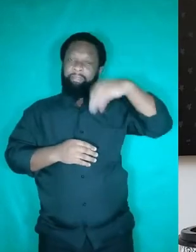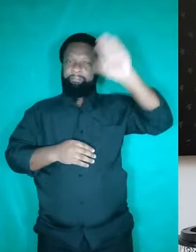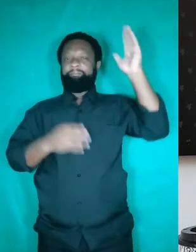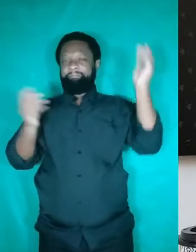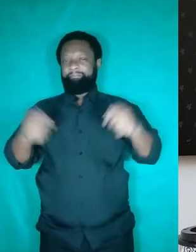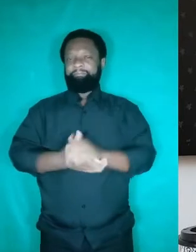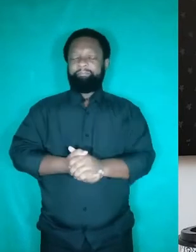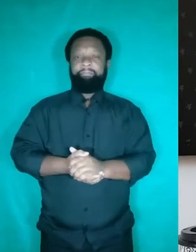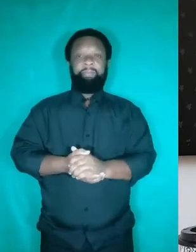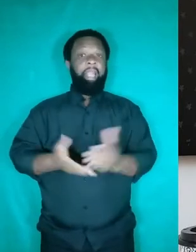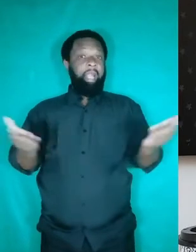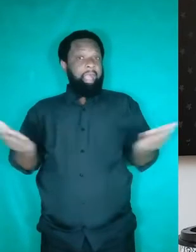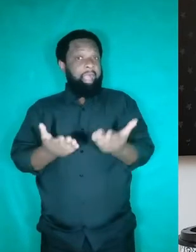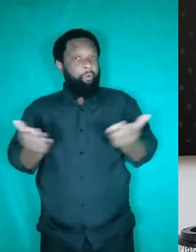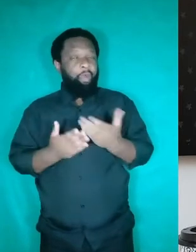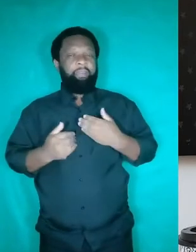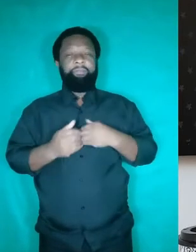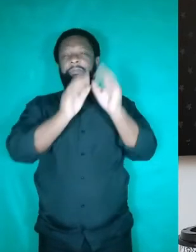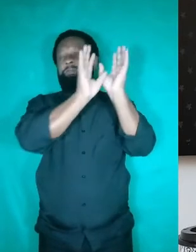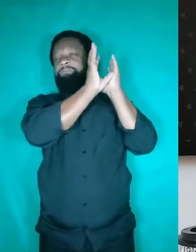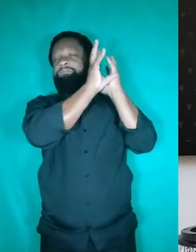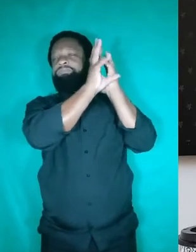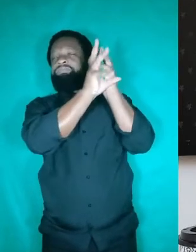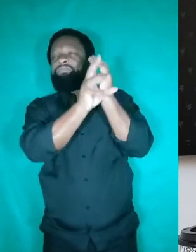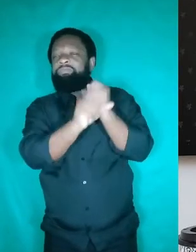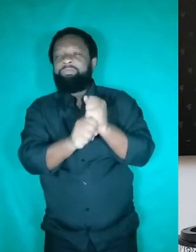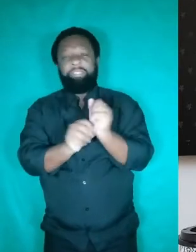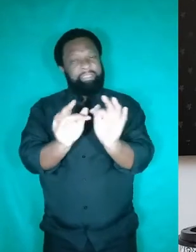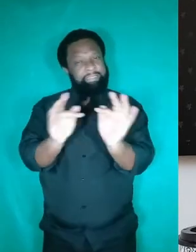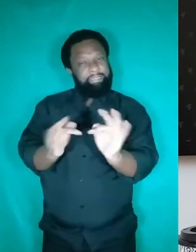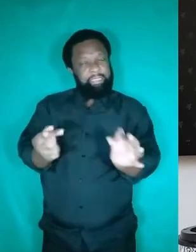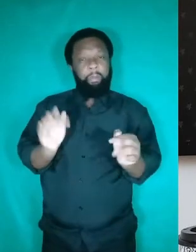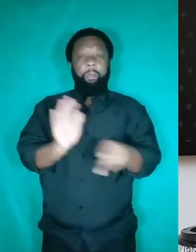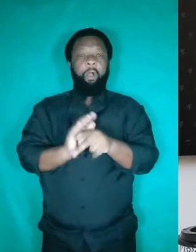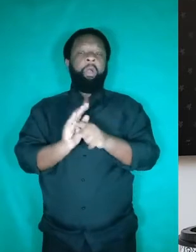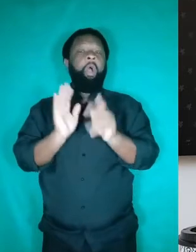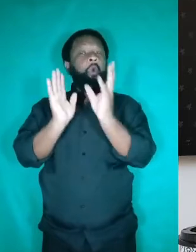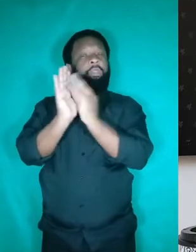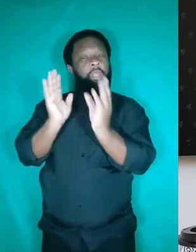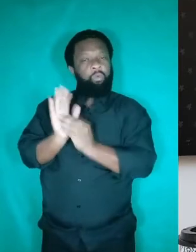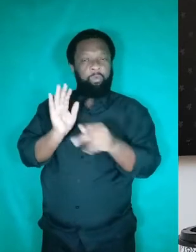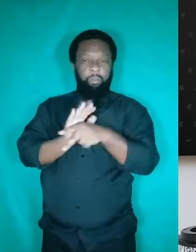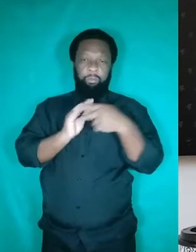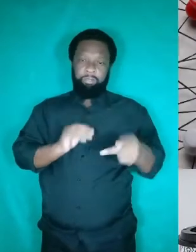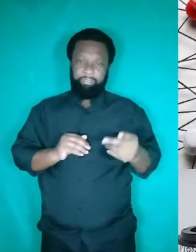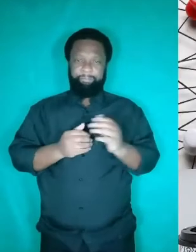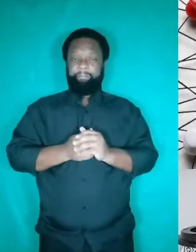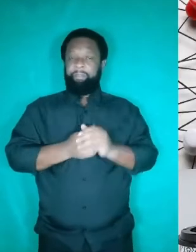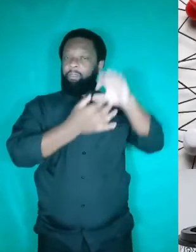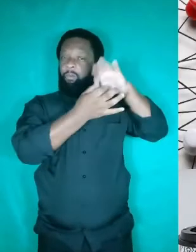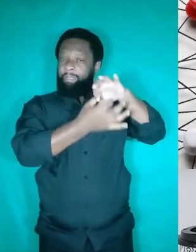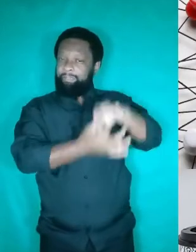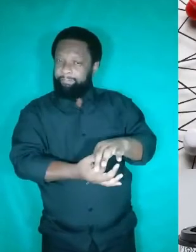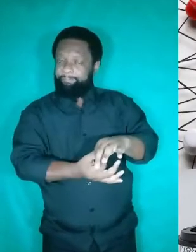observação, nós vamos agora fazer uma breve revisão do conteúdo que é avaliado nessa competência. Bom, gente, a